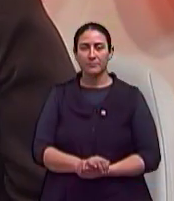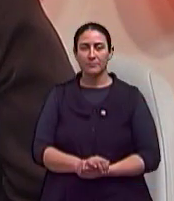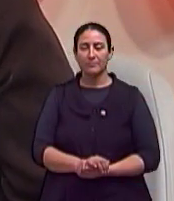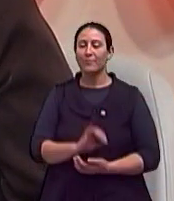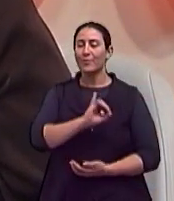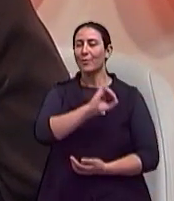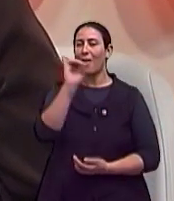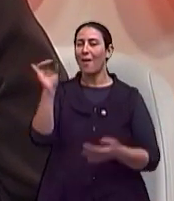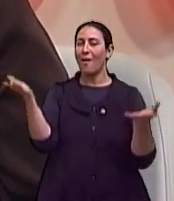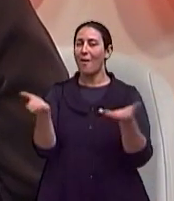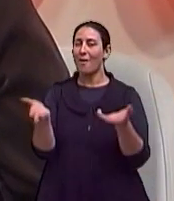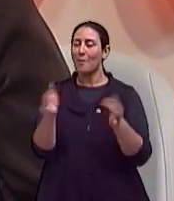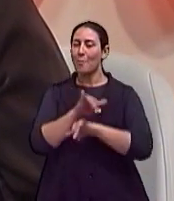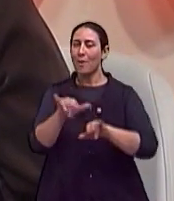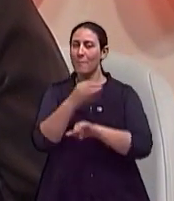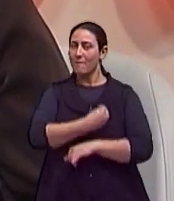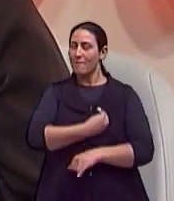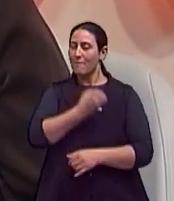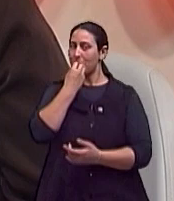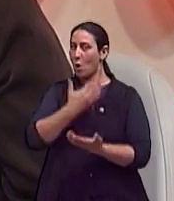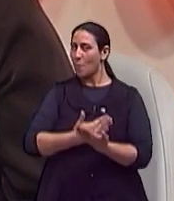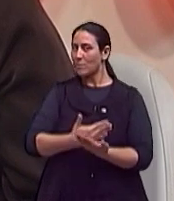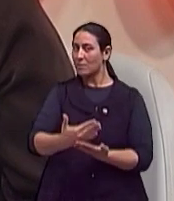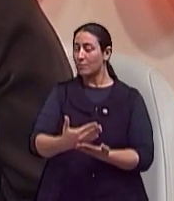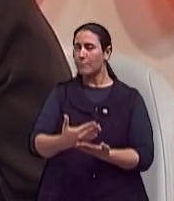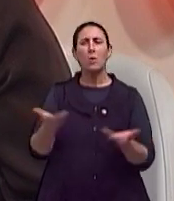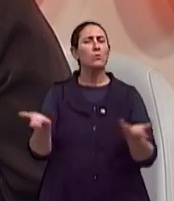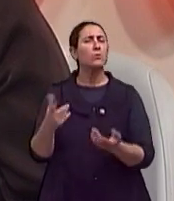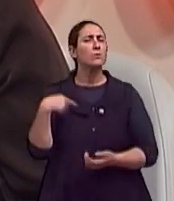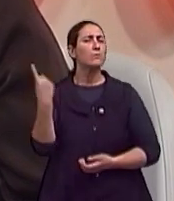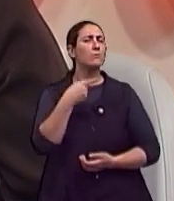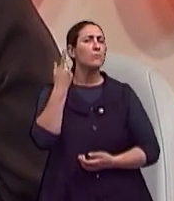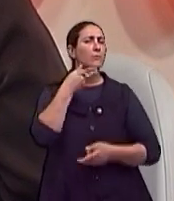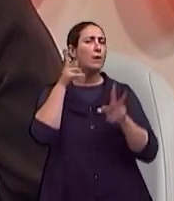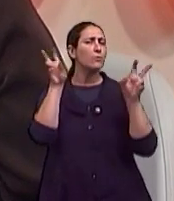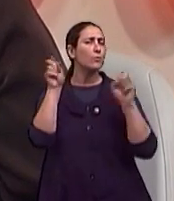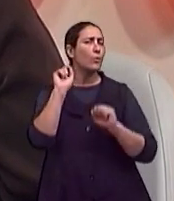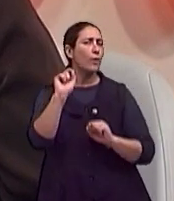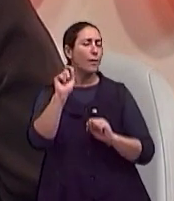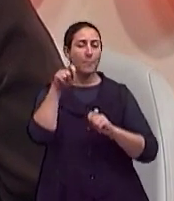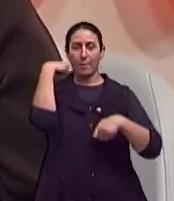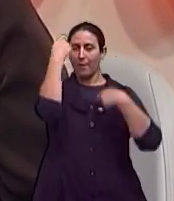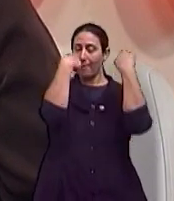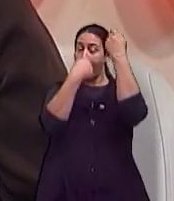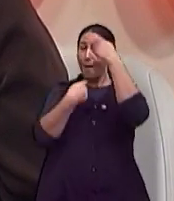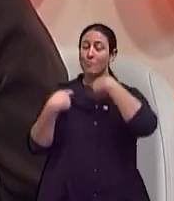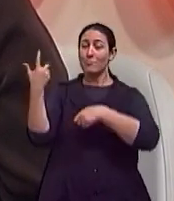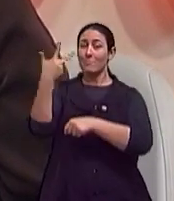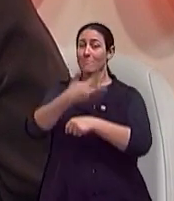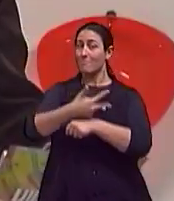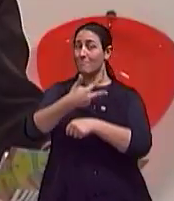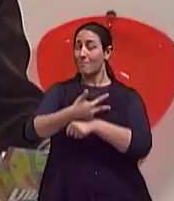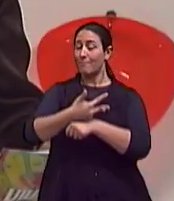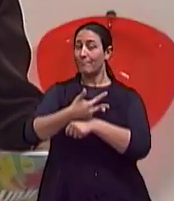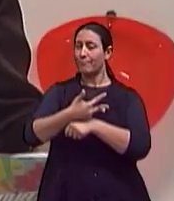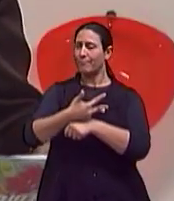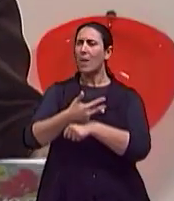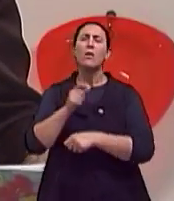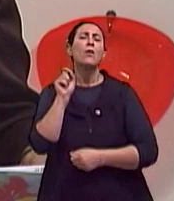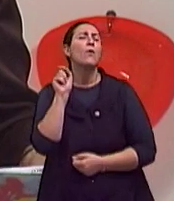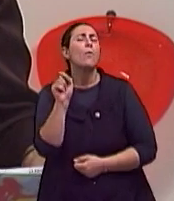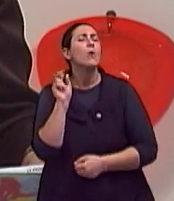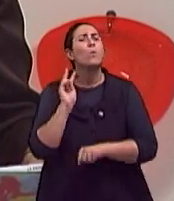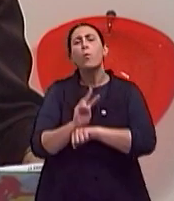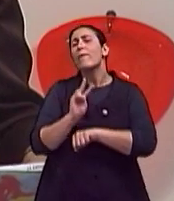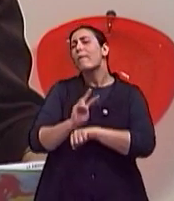Olá, o Viva Bem está começando e hoje nós vamos falar sobre maquiagem na terceira idade. Quais os